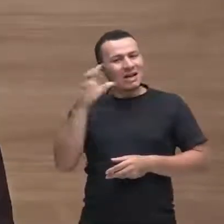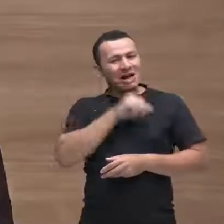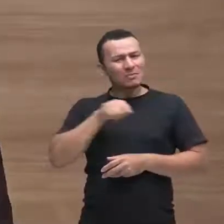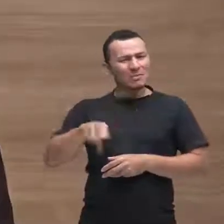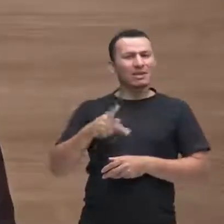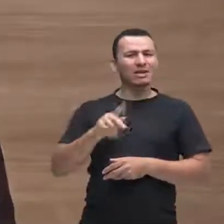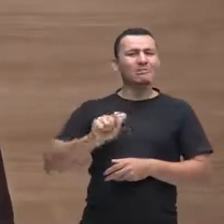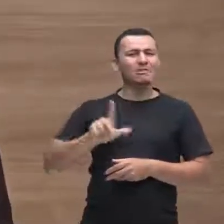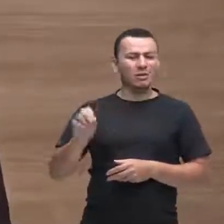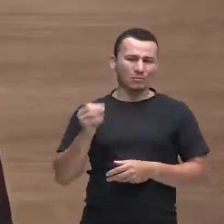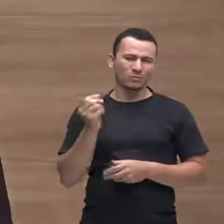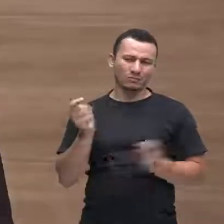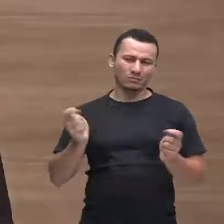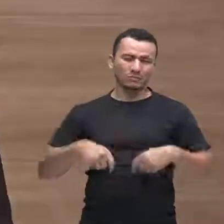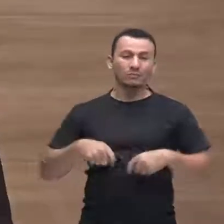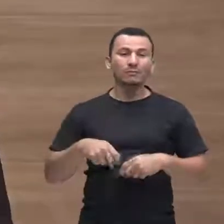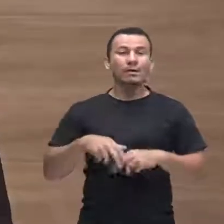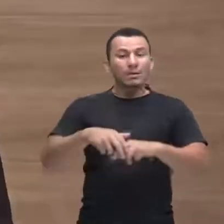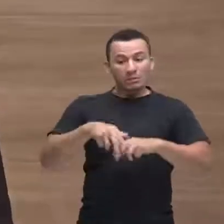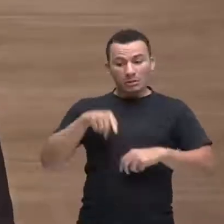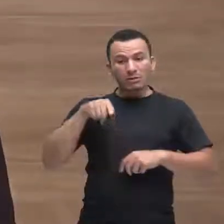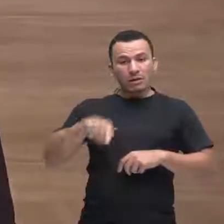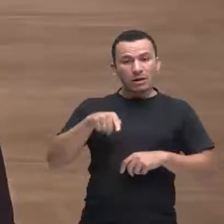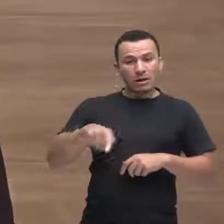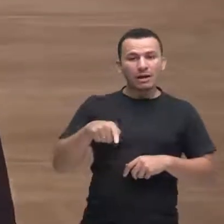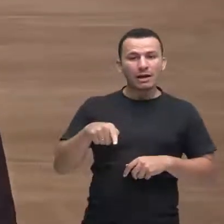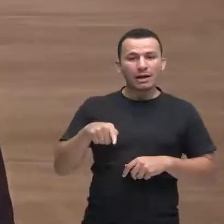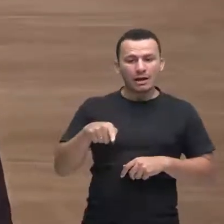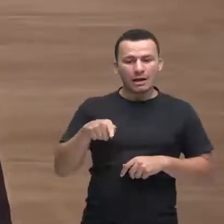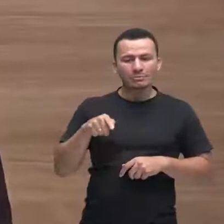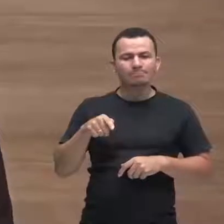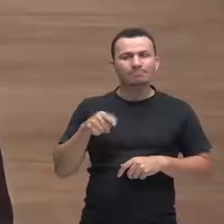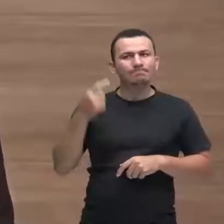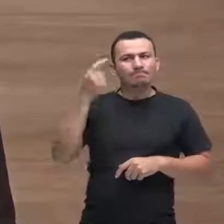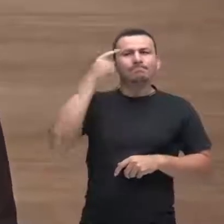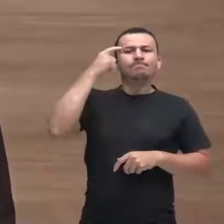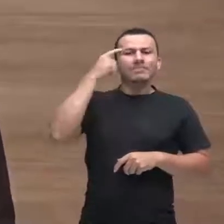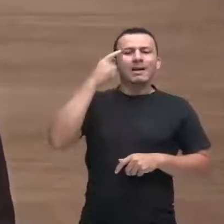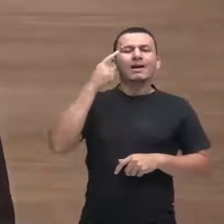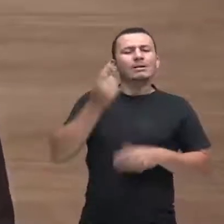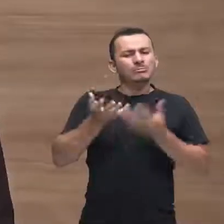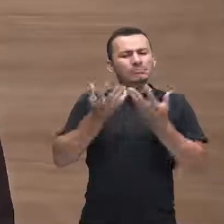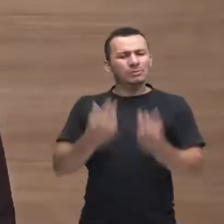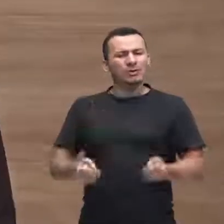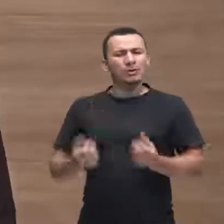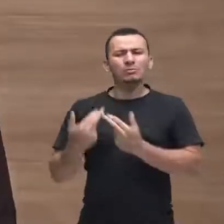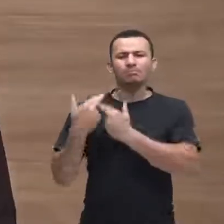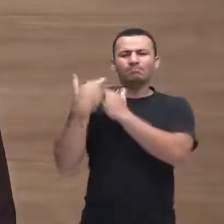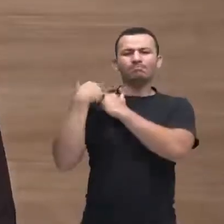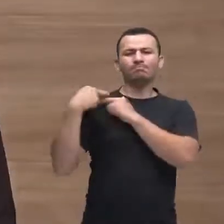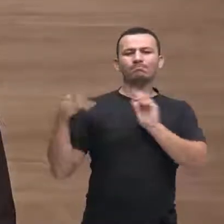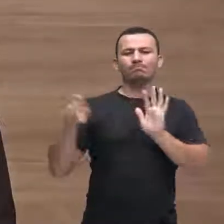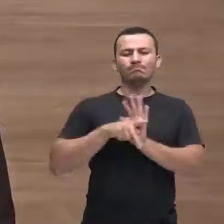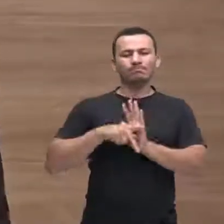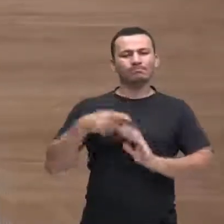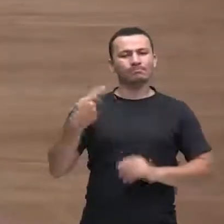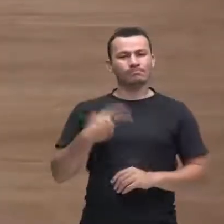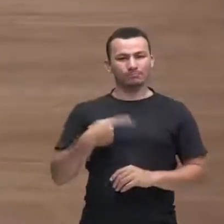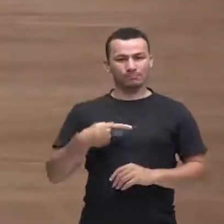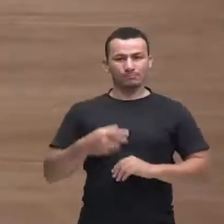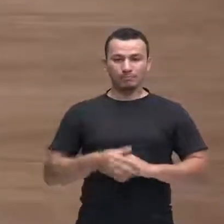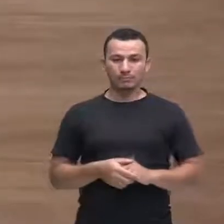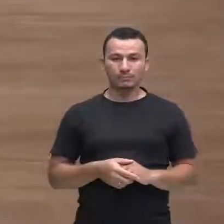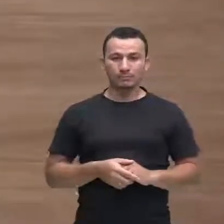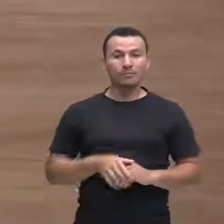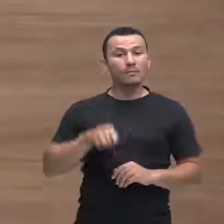foi a partir daí que o Paulo trouxe para ele a responsabilidade sobre a própria vida e Paulo